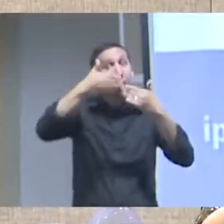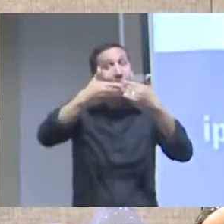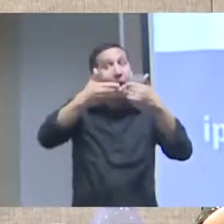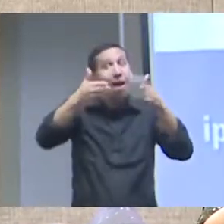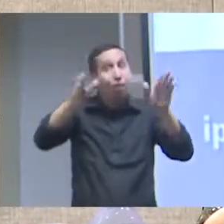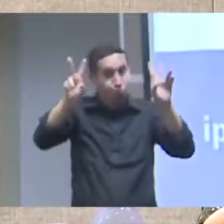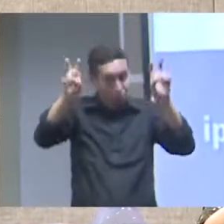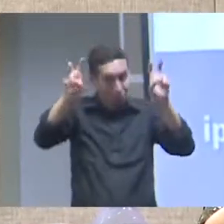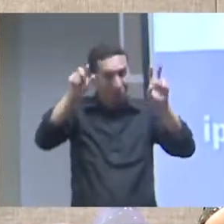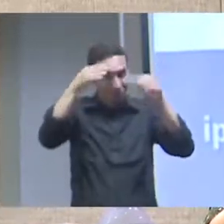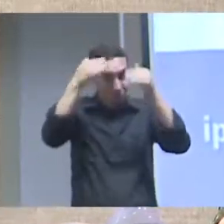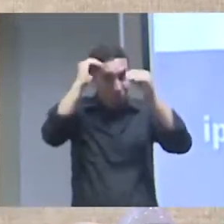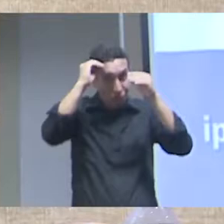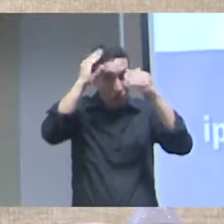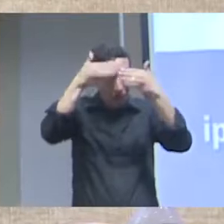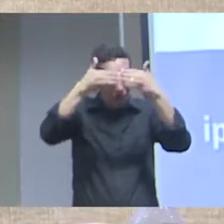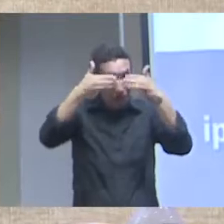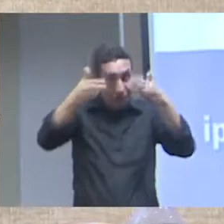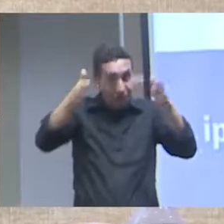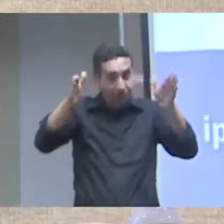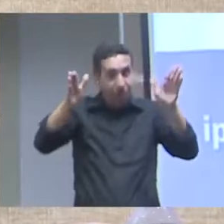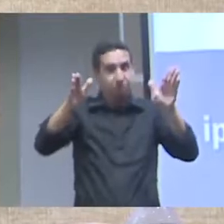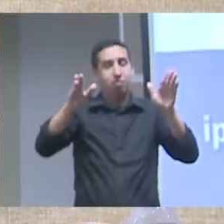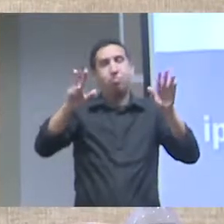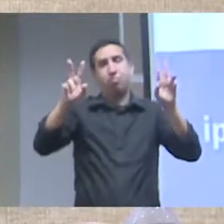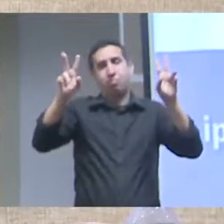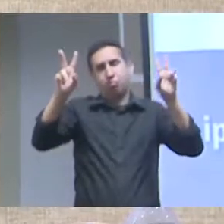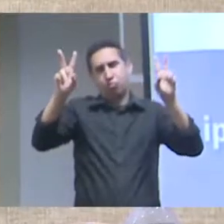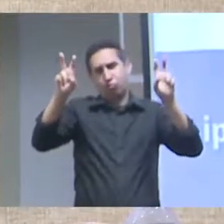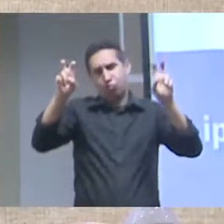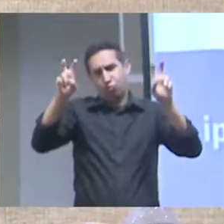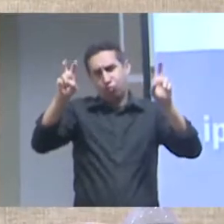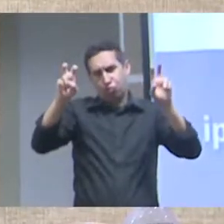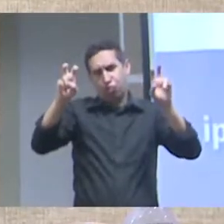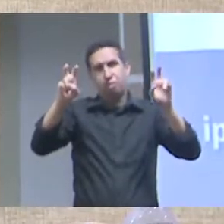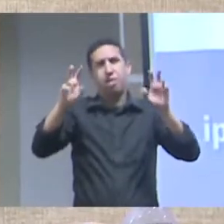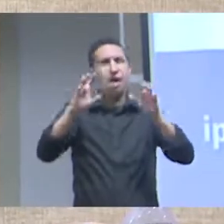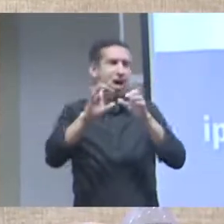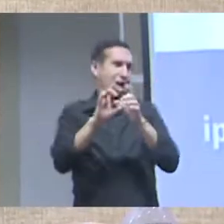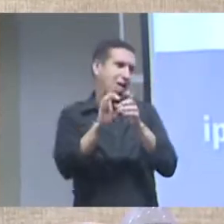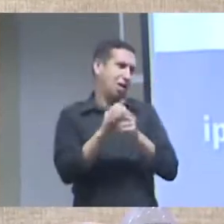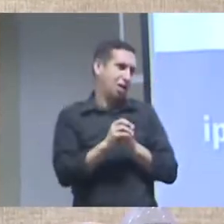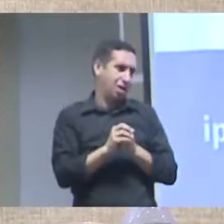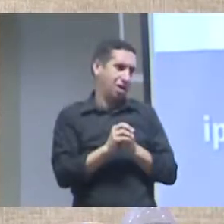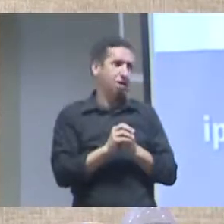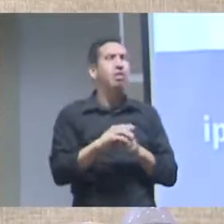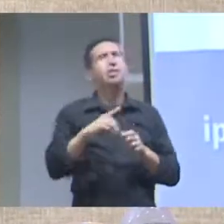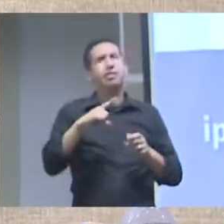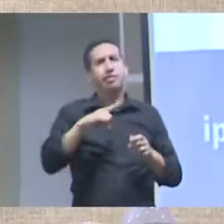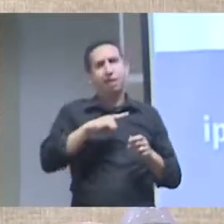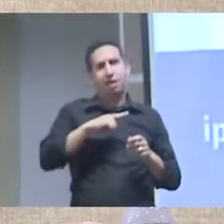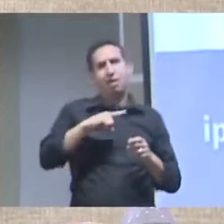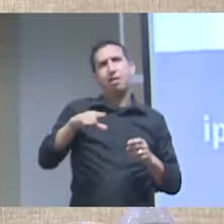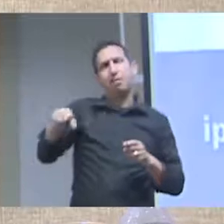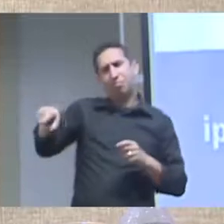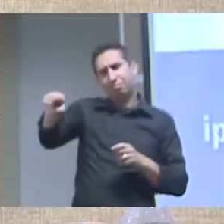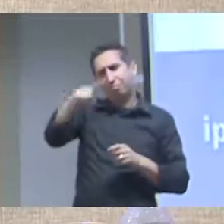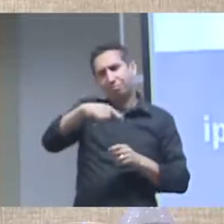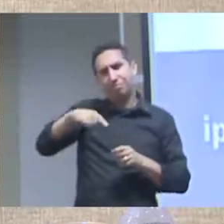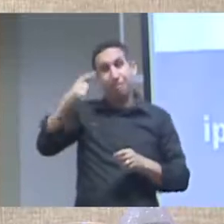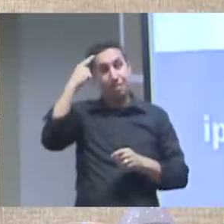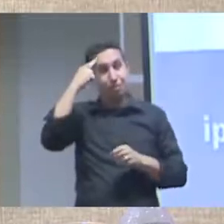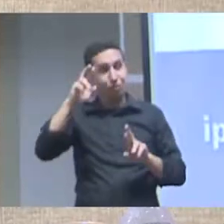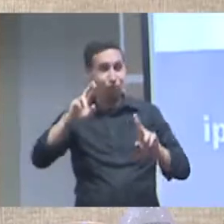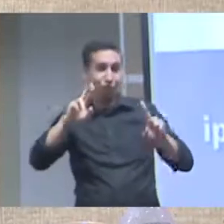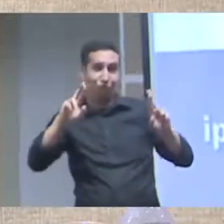aberto enfim e que na questão inclusive das licenças creative como você sabe que existem divergências dentro